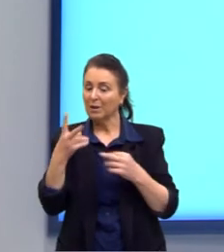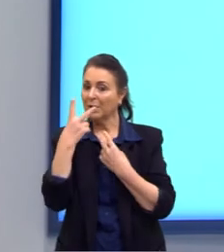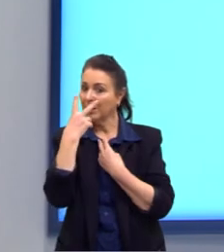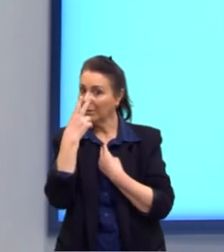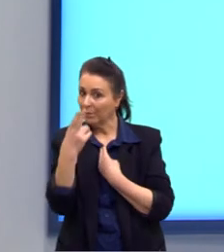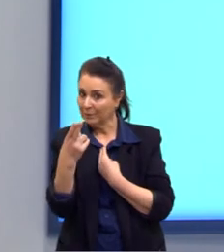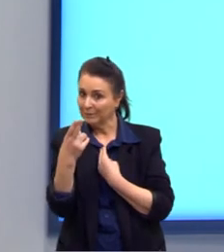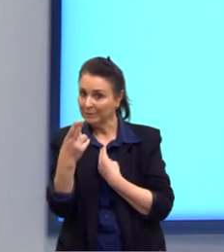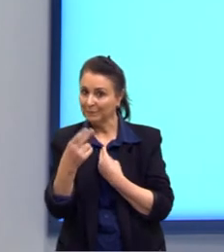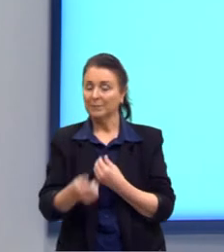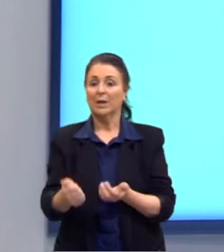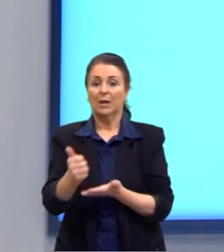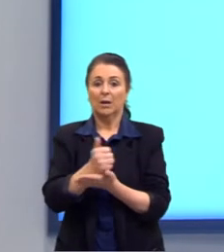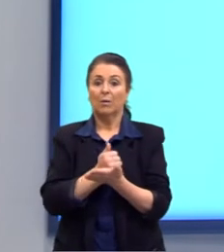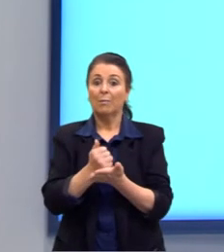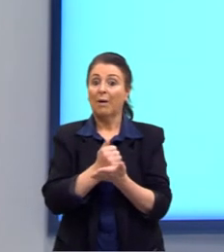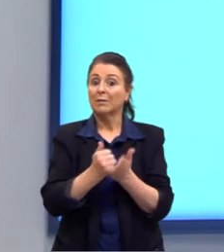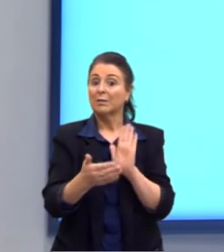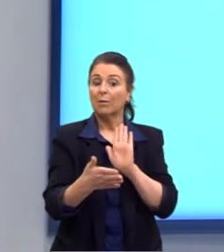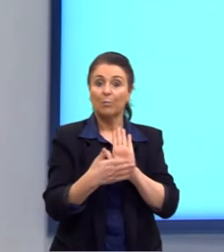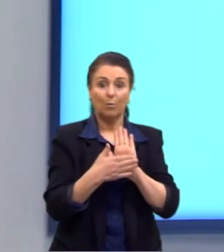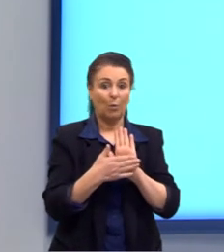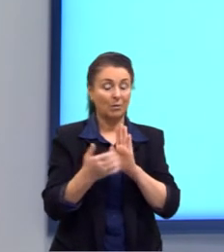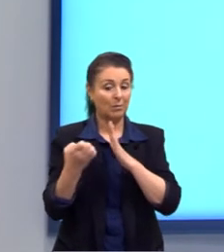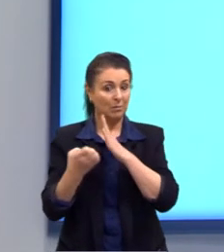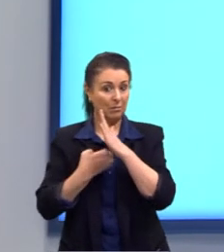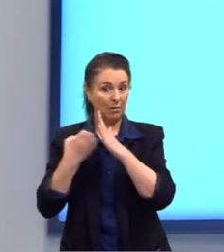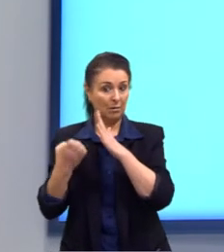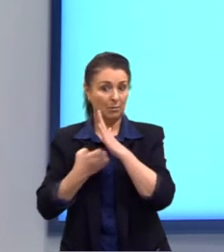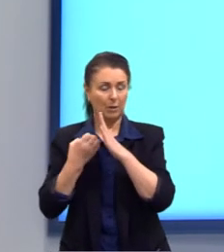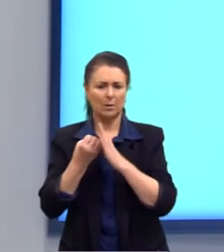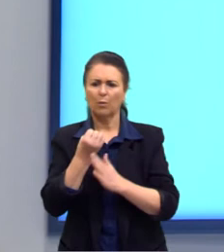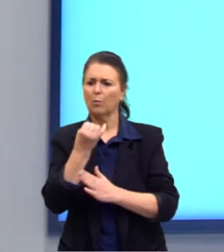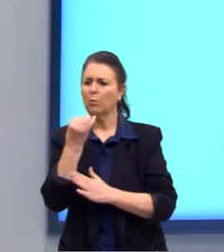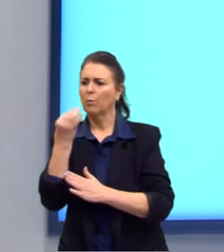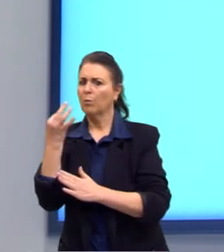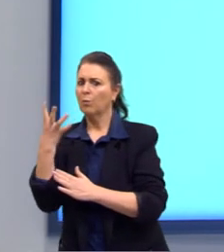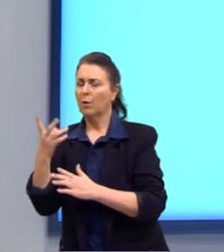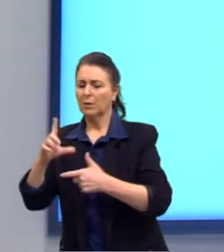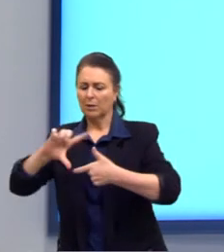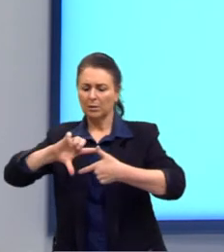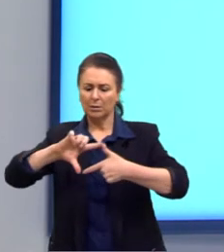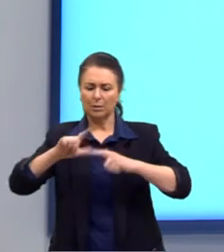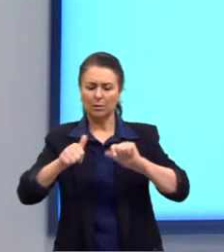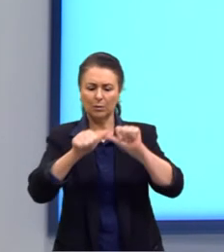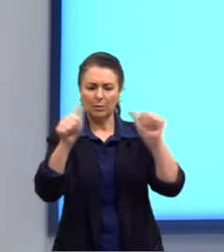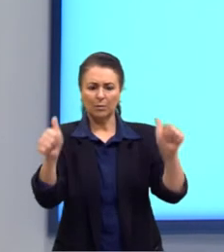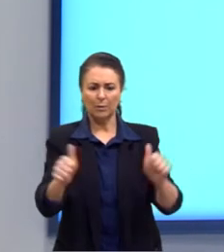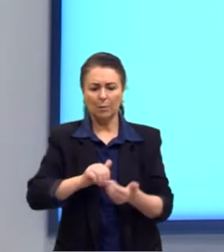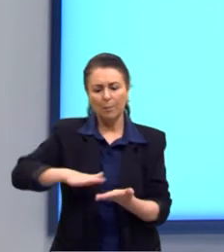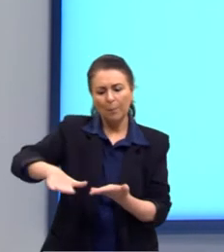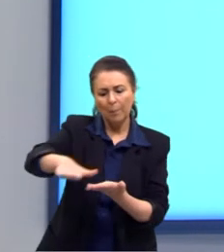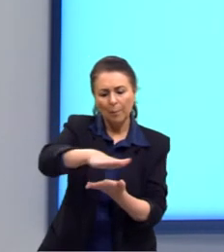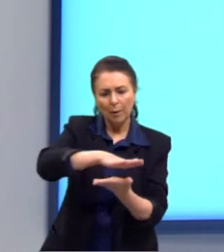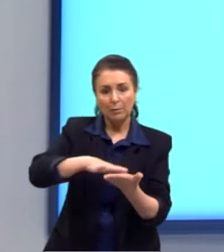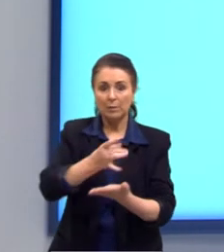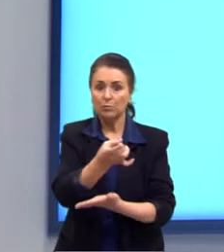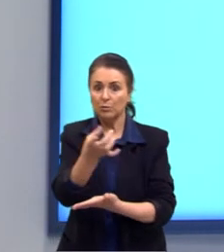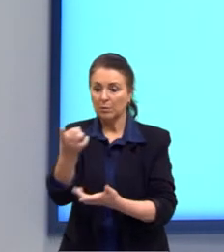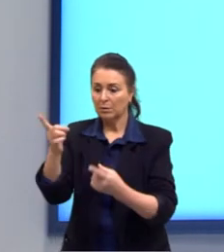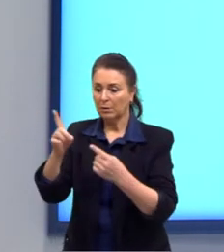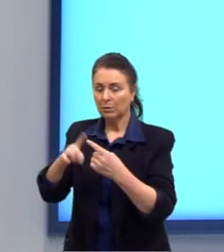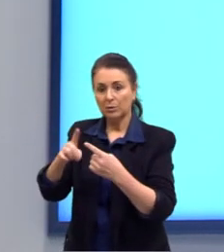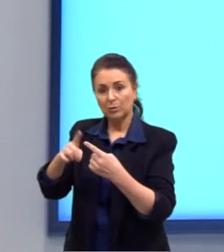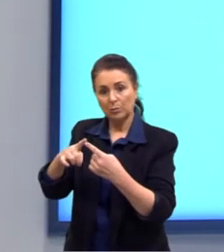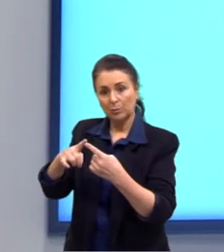Com base na proposta apresentada, quantas figuras geométricas planas de cada tipo são